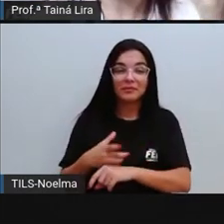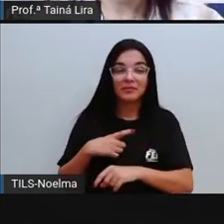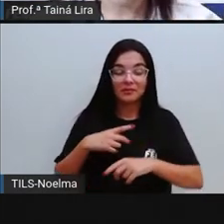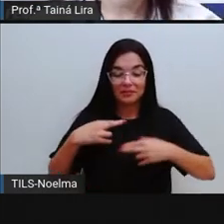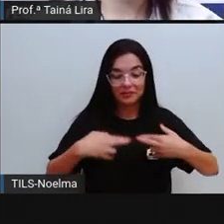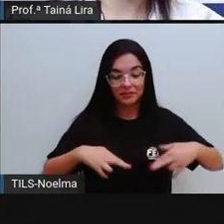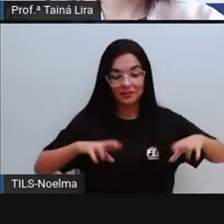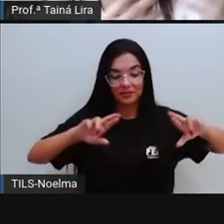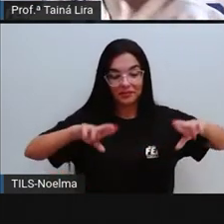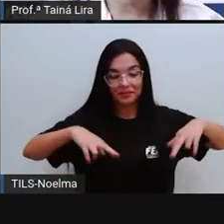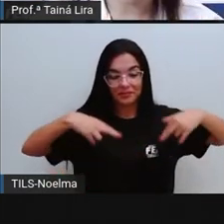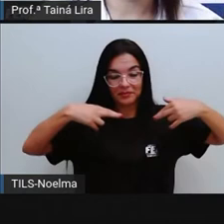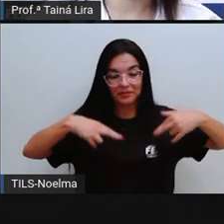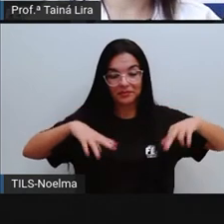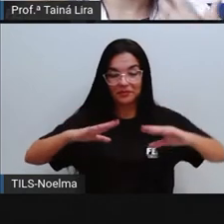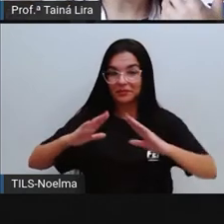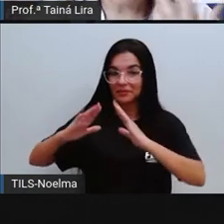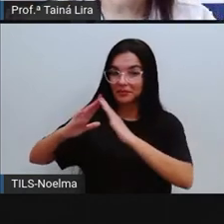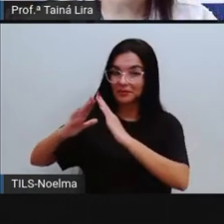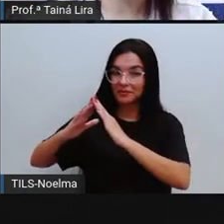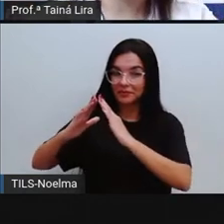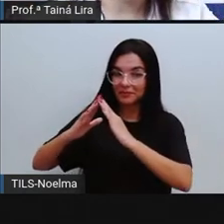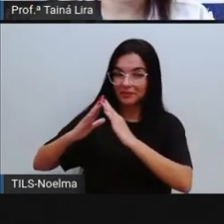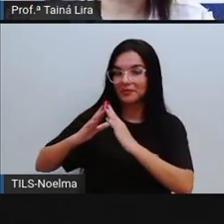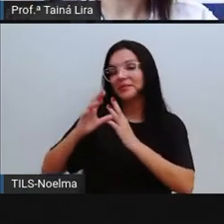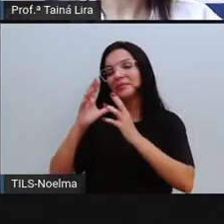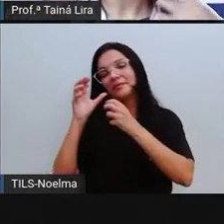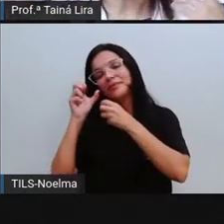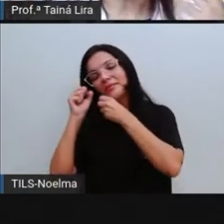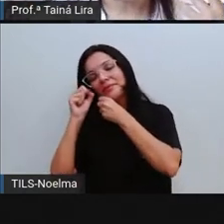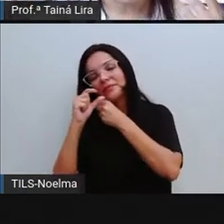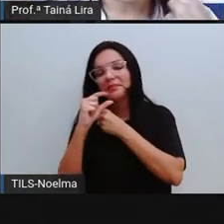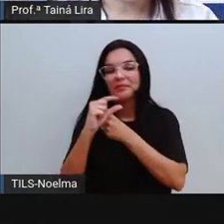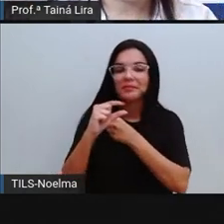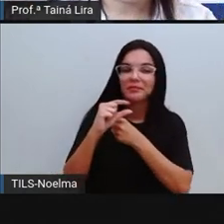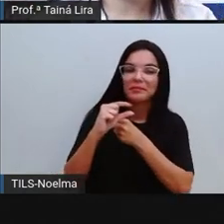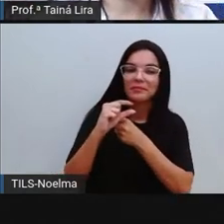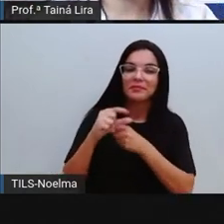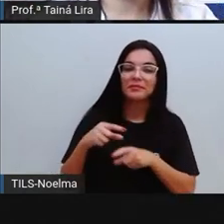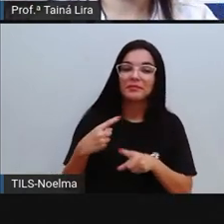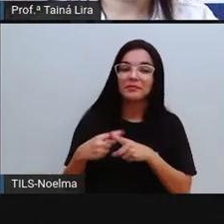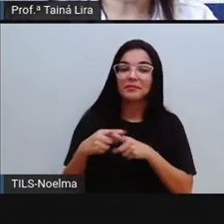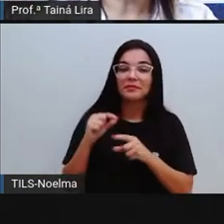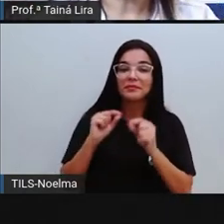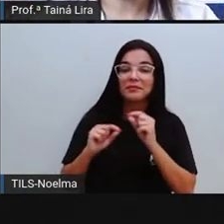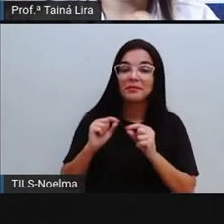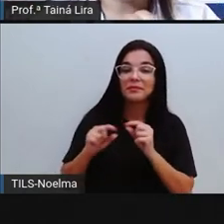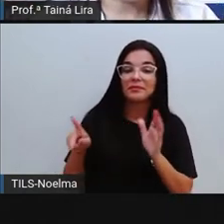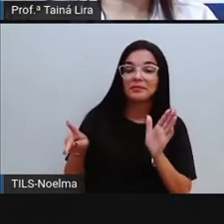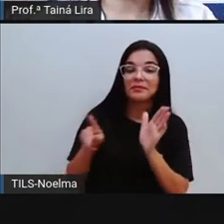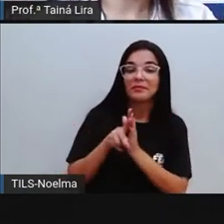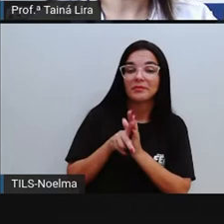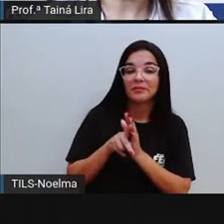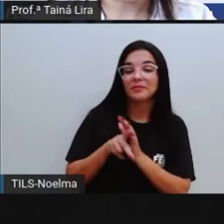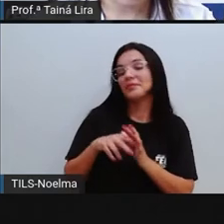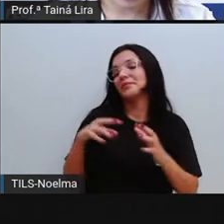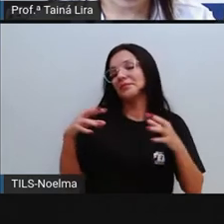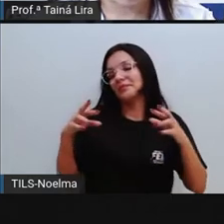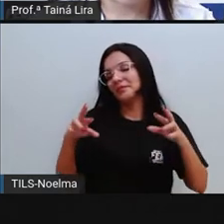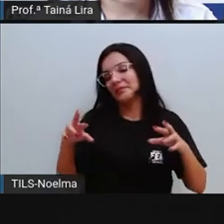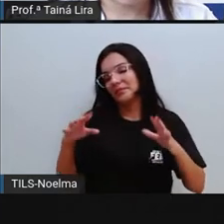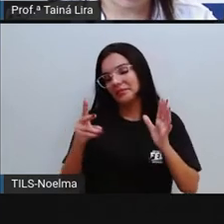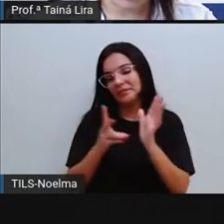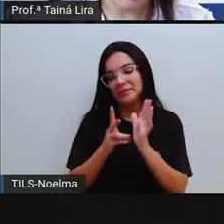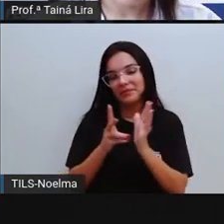em casa, nas varandas, nós deitamos na rede, o que é um hábito aí, né, uma herança da cultura